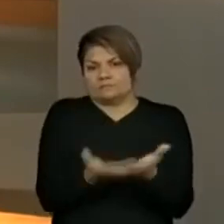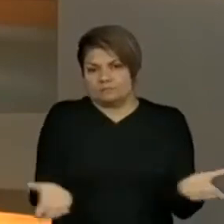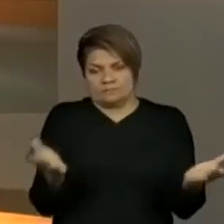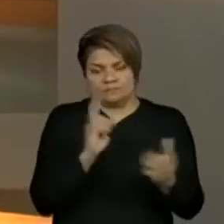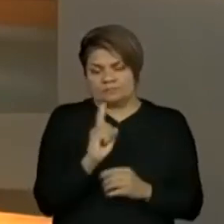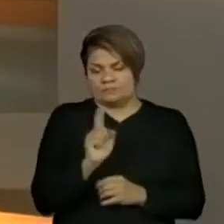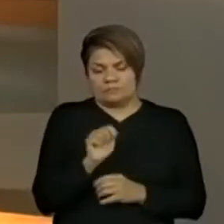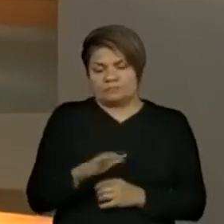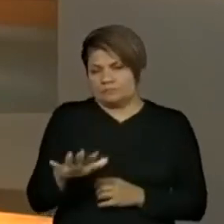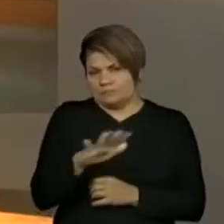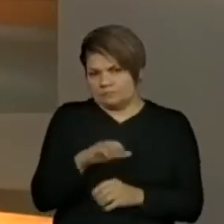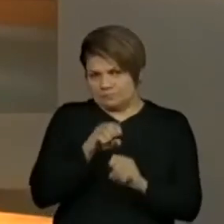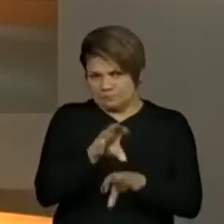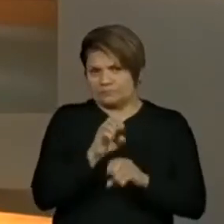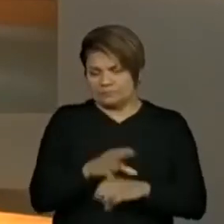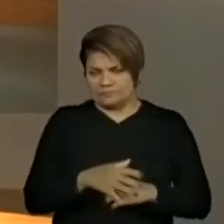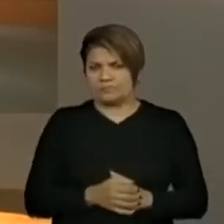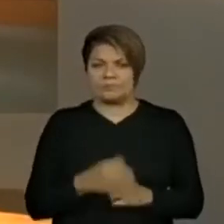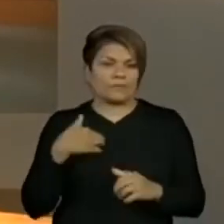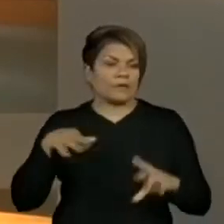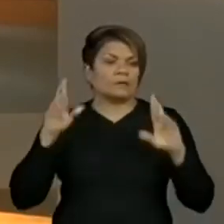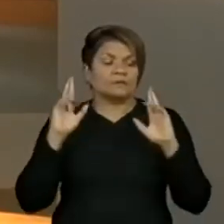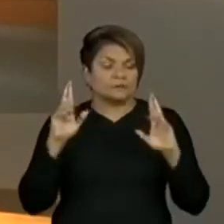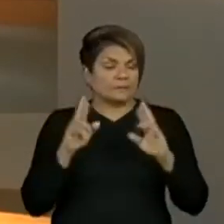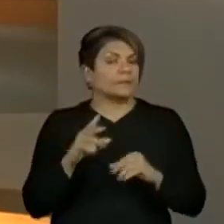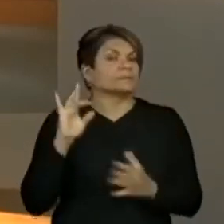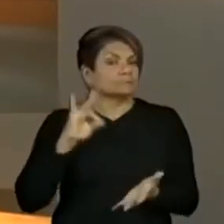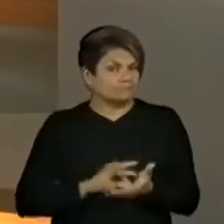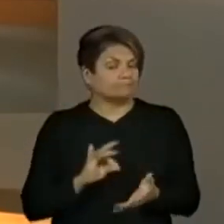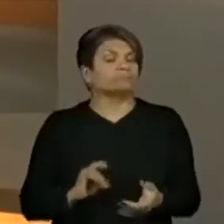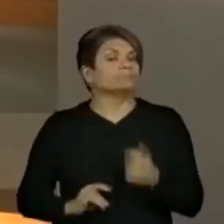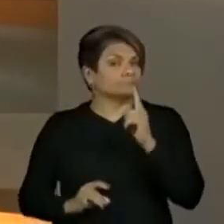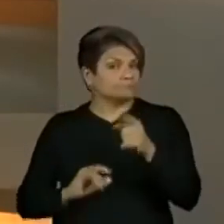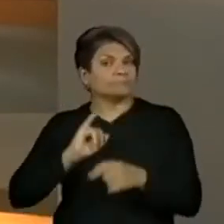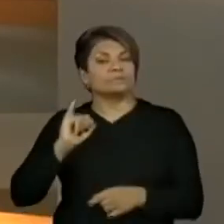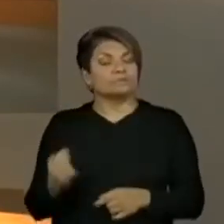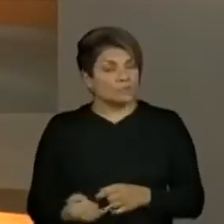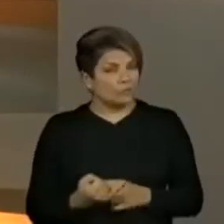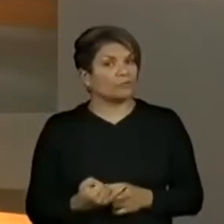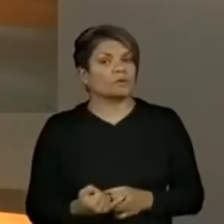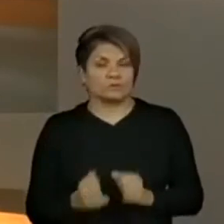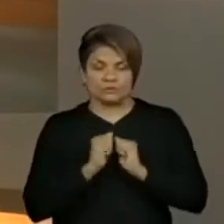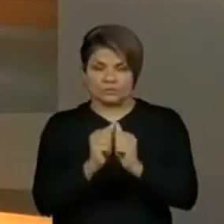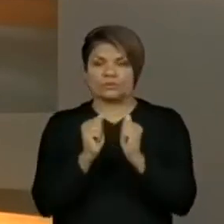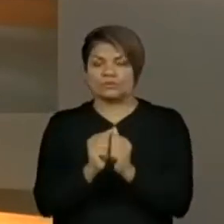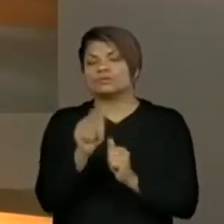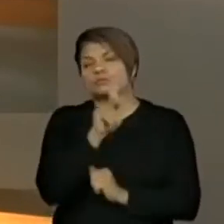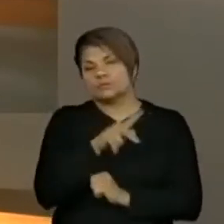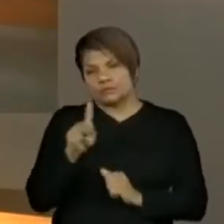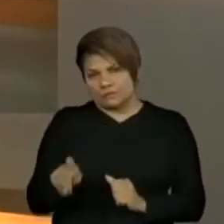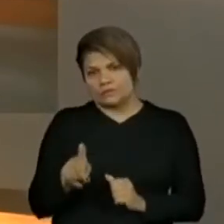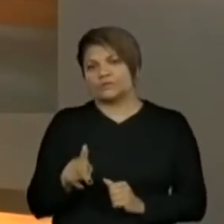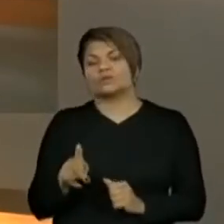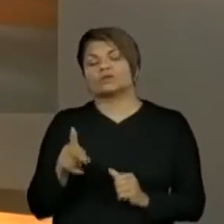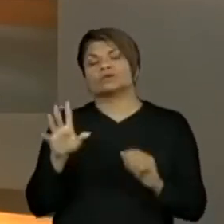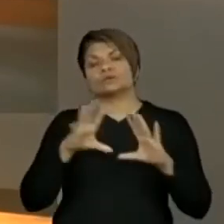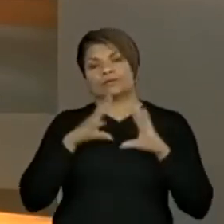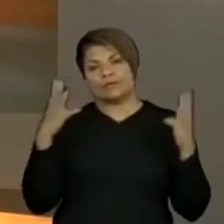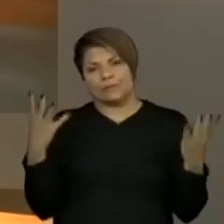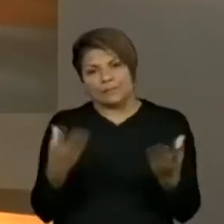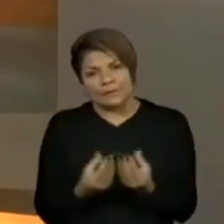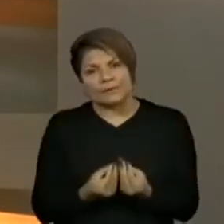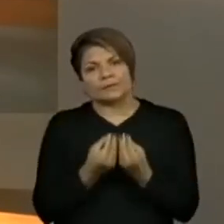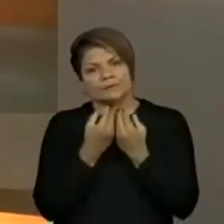educação. Então, eu espero realmente que vocês estejam aproveitando, junto com os professores de vocês, com a família de